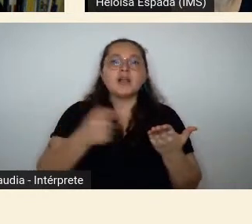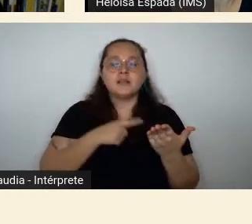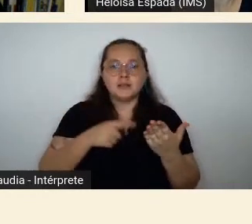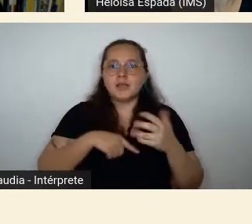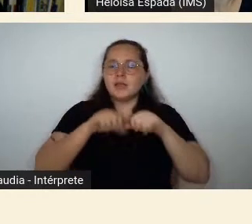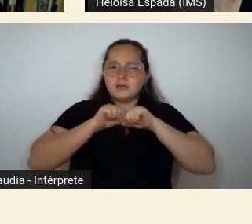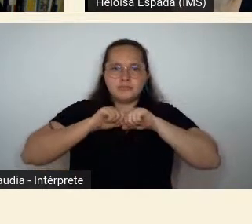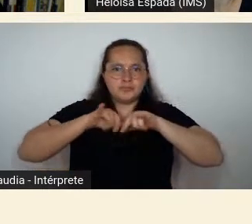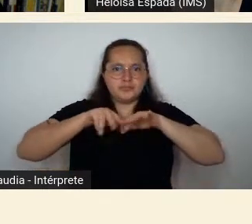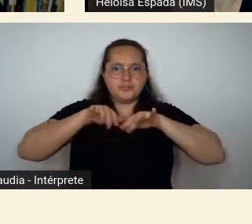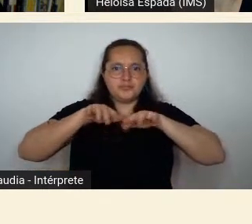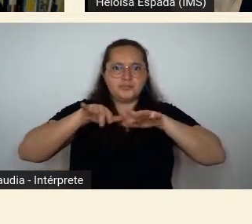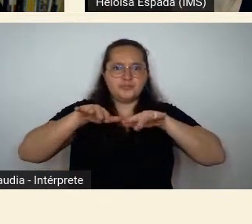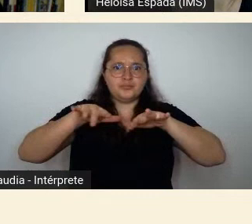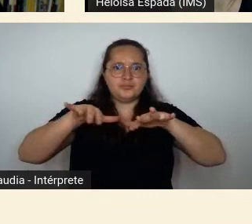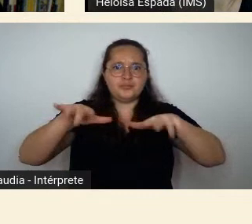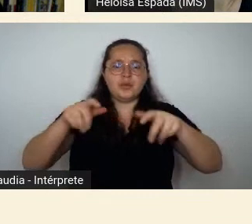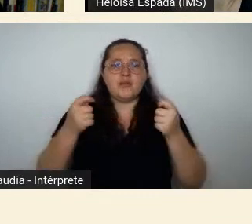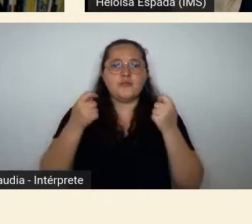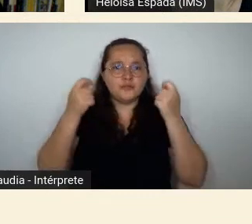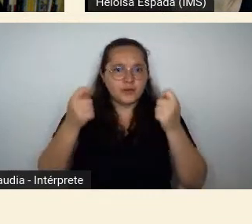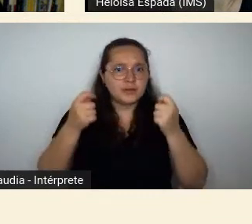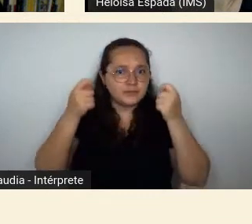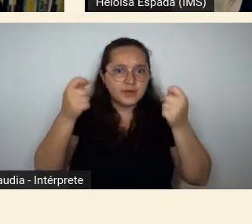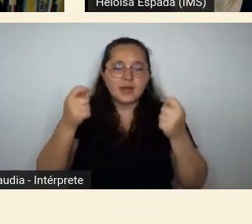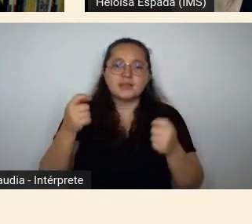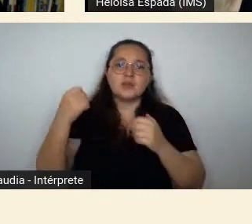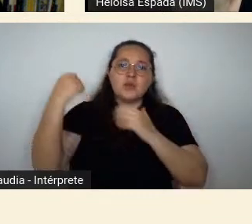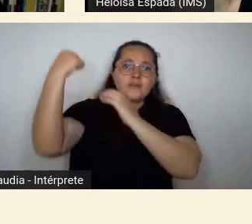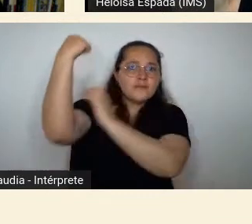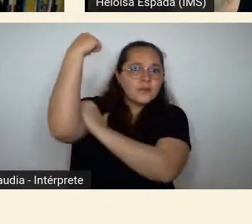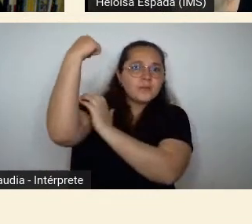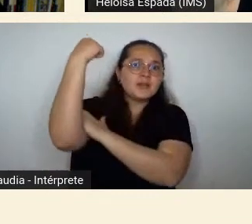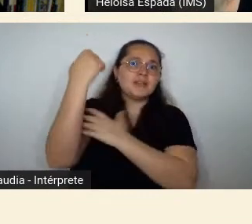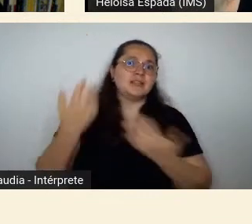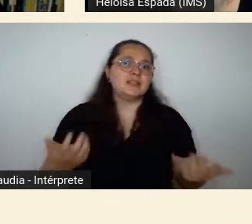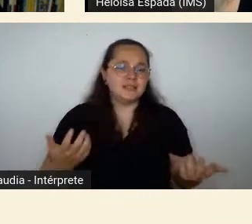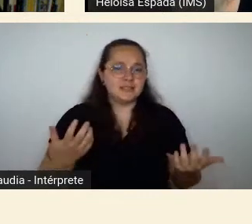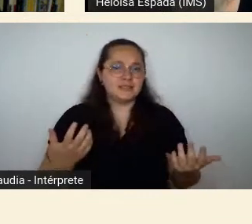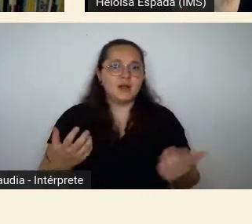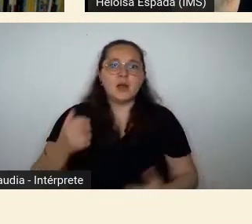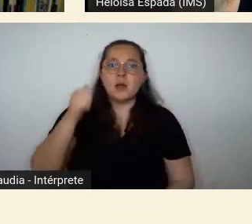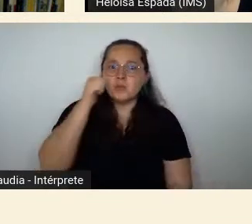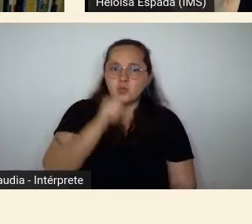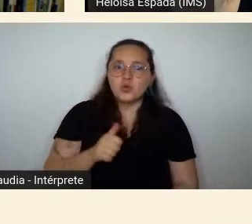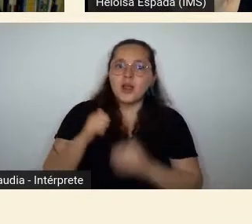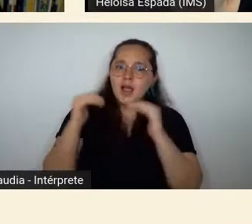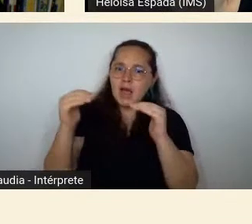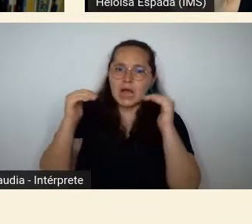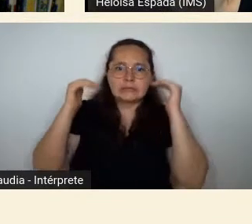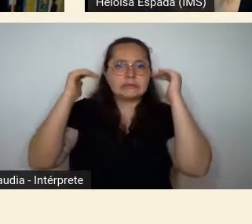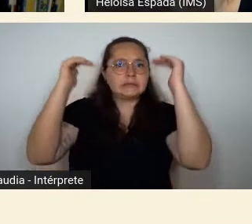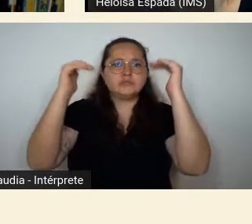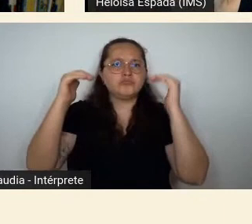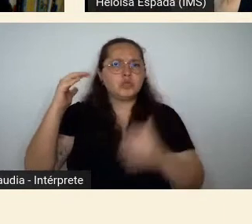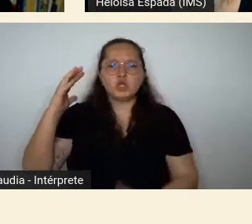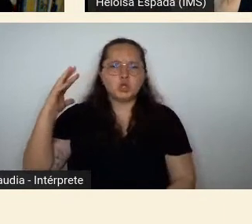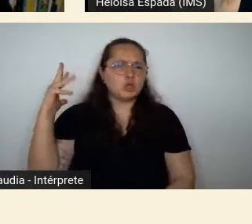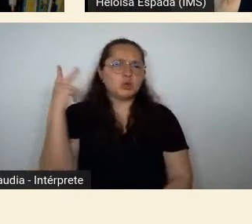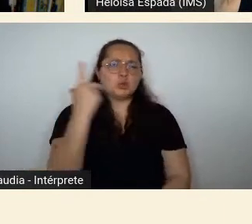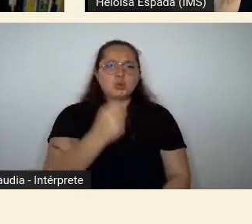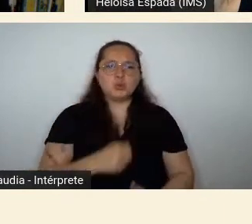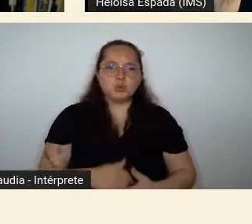manifestos feministas veementes a mulher acima de tudo a mulher tem que estar nos